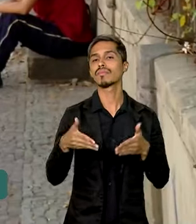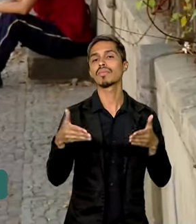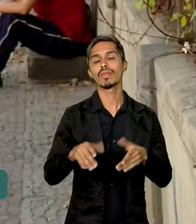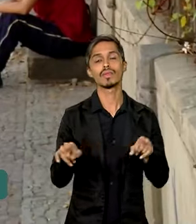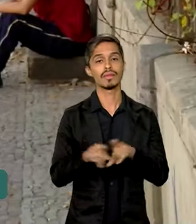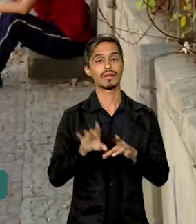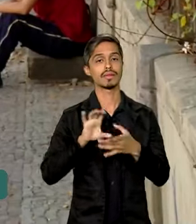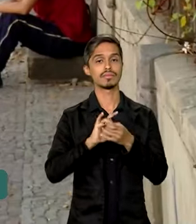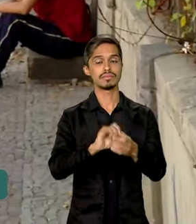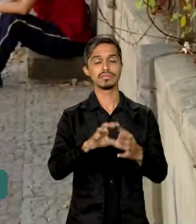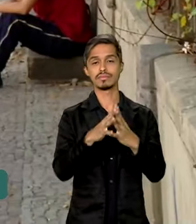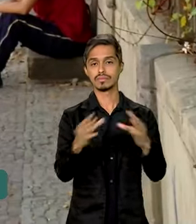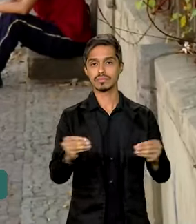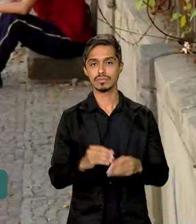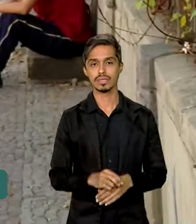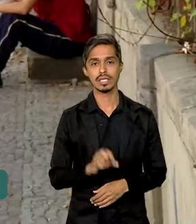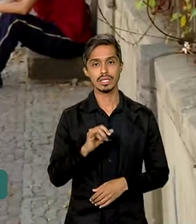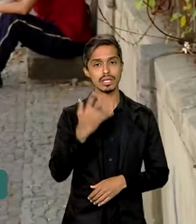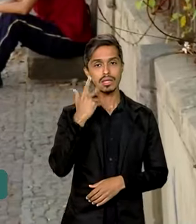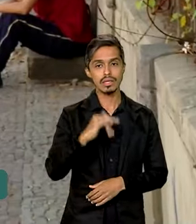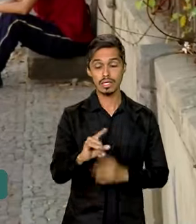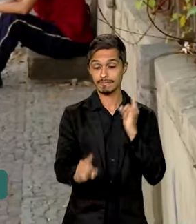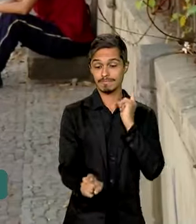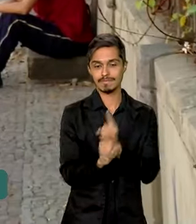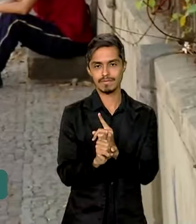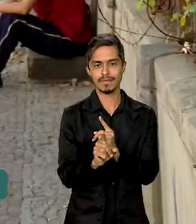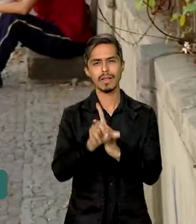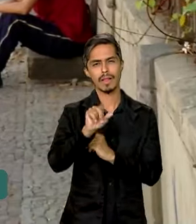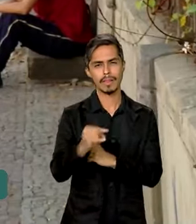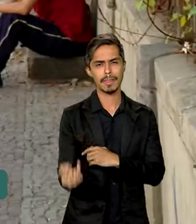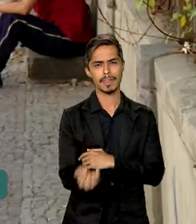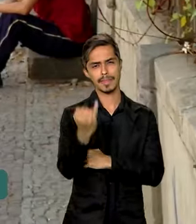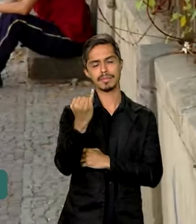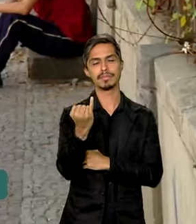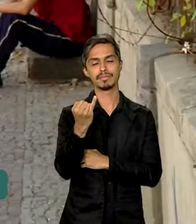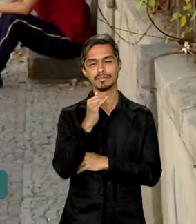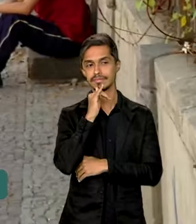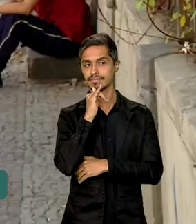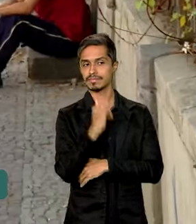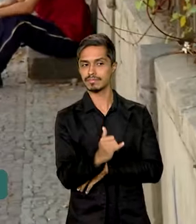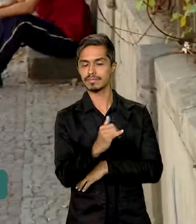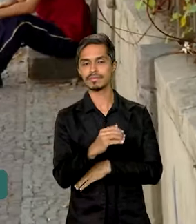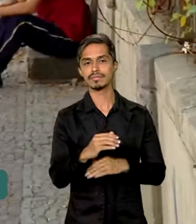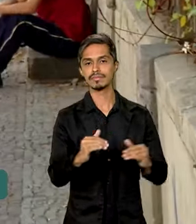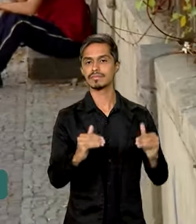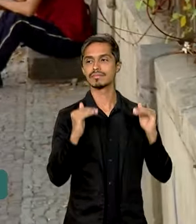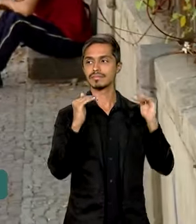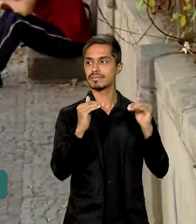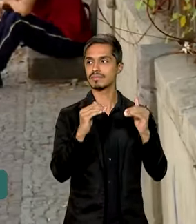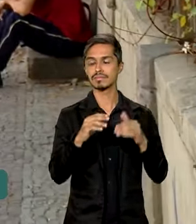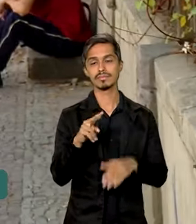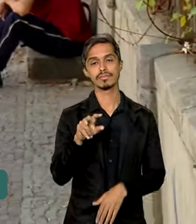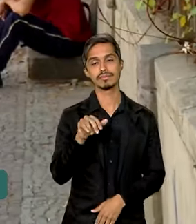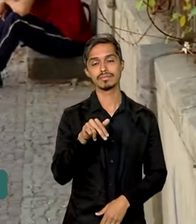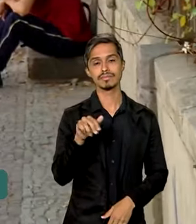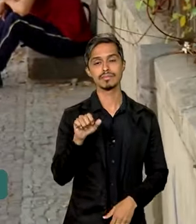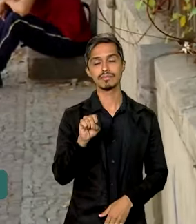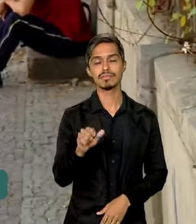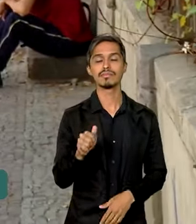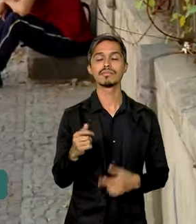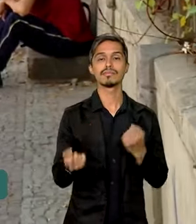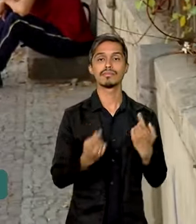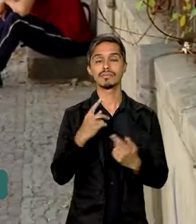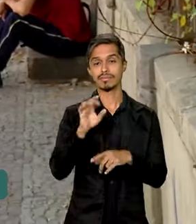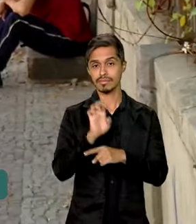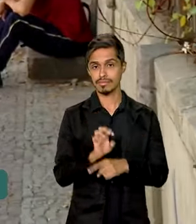desaparecimento. E, se a criança for localizada, é importante também comunicar às autoridades. Vanessa, em alguns estados,